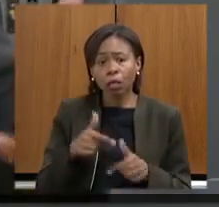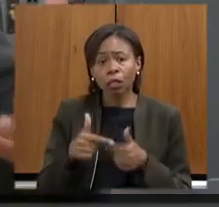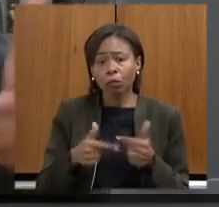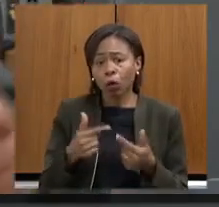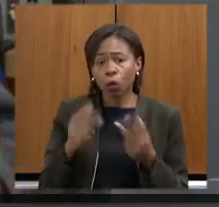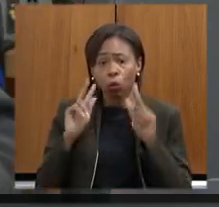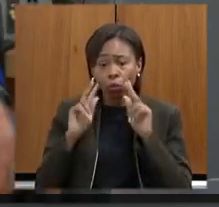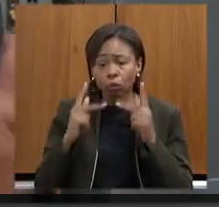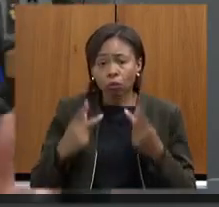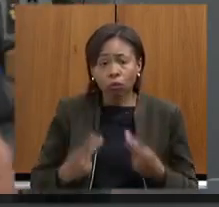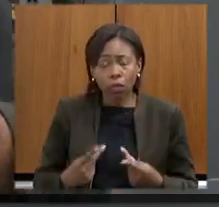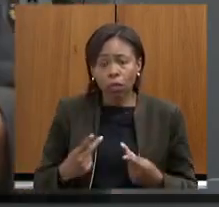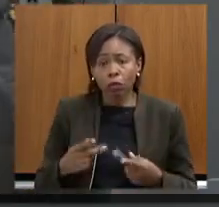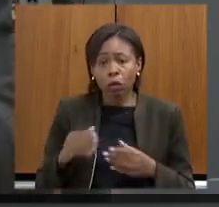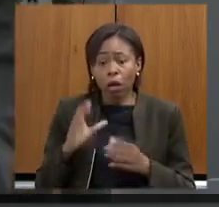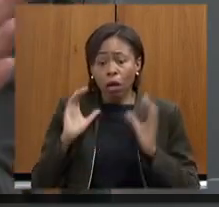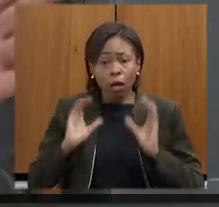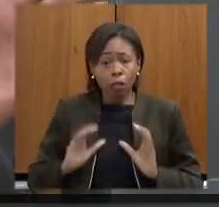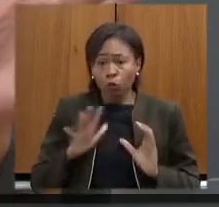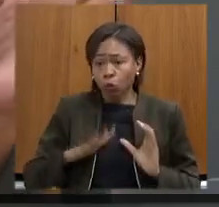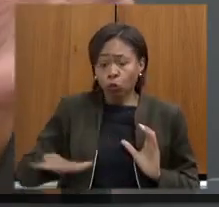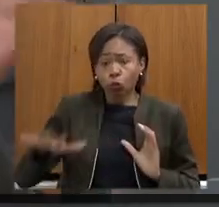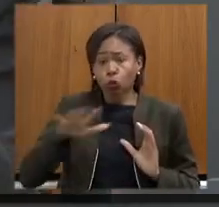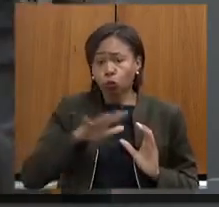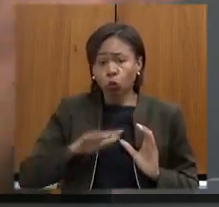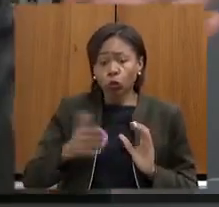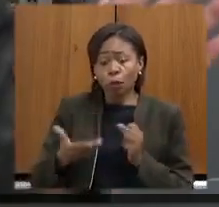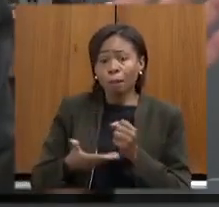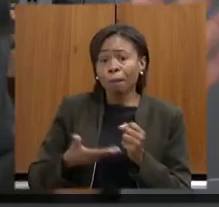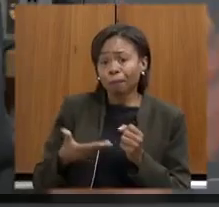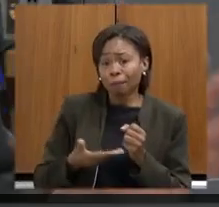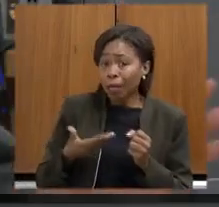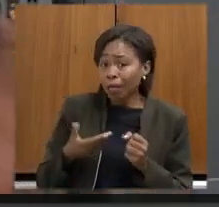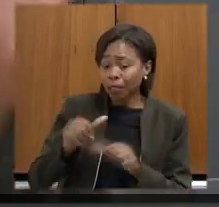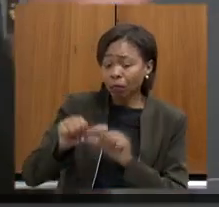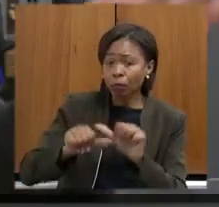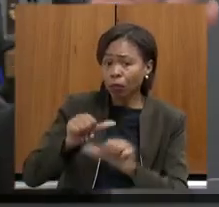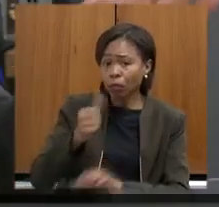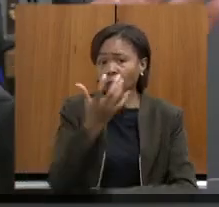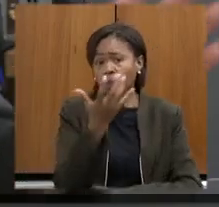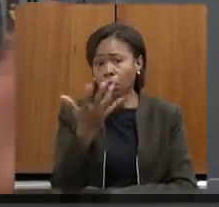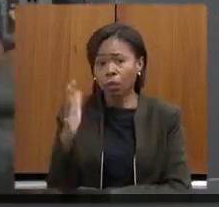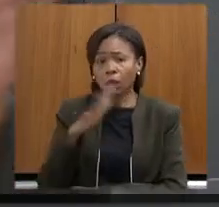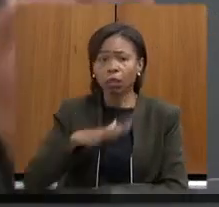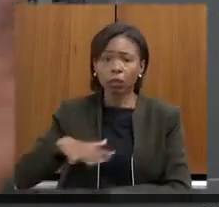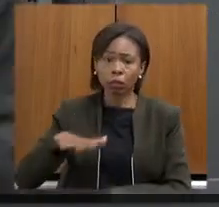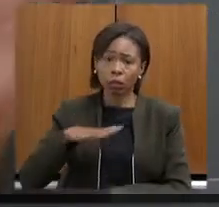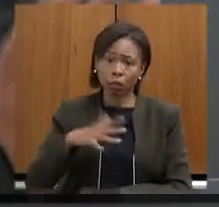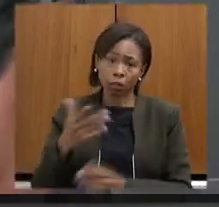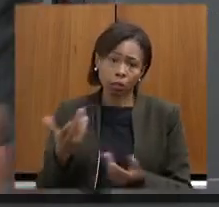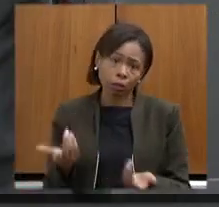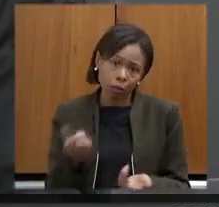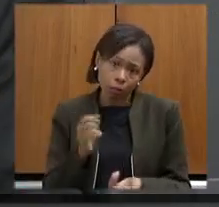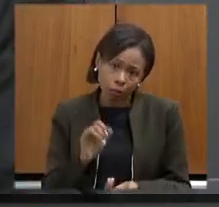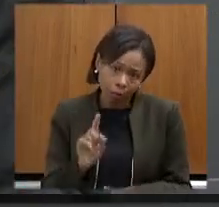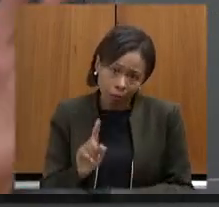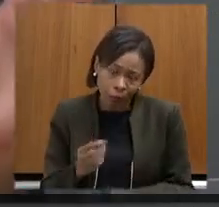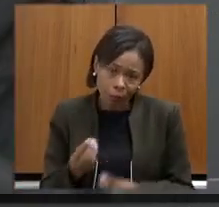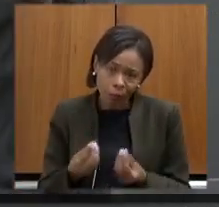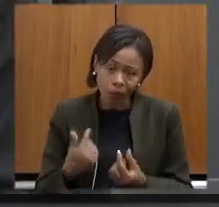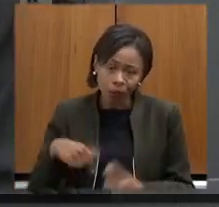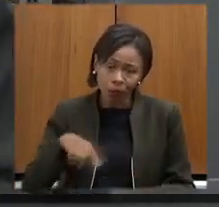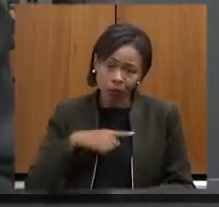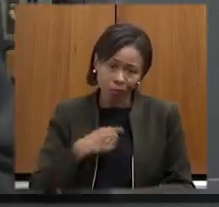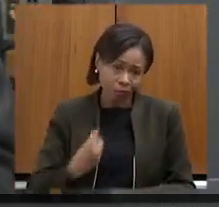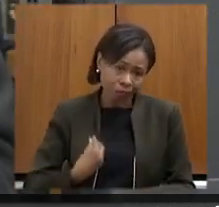toda ela se baseia na transformação da natureza isso não é senão nós estaríamos vivendo ainda em